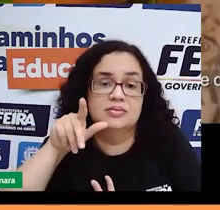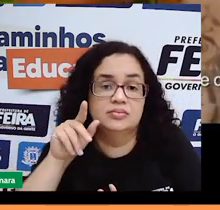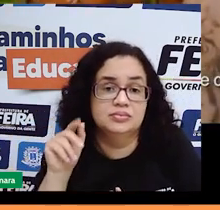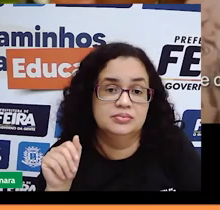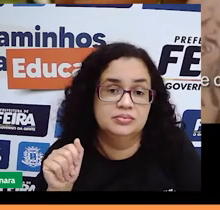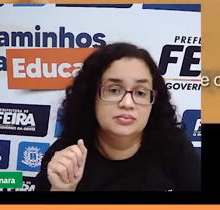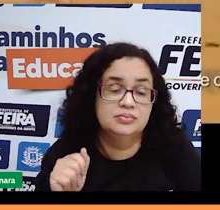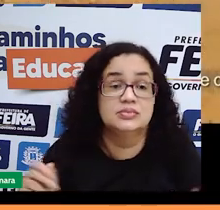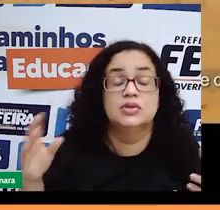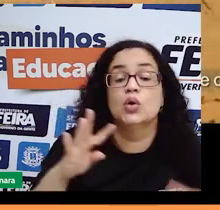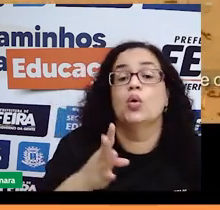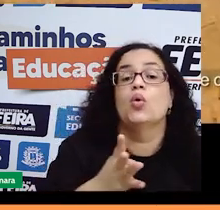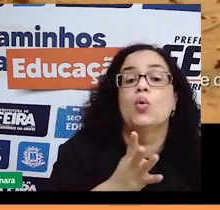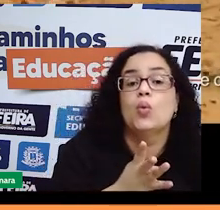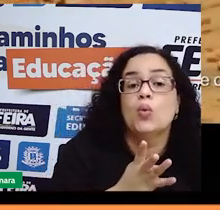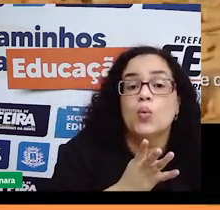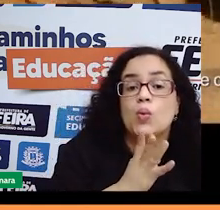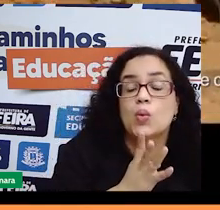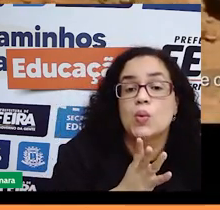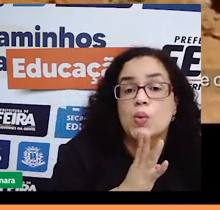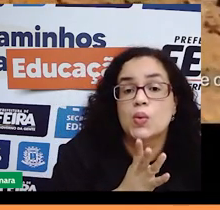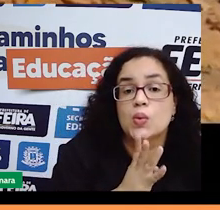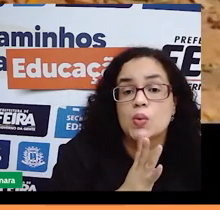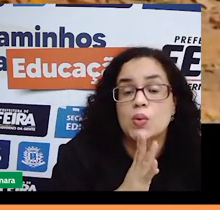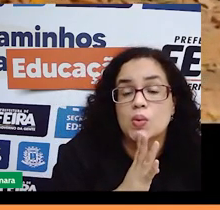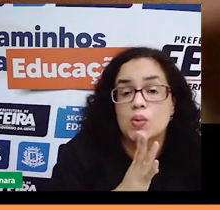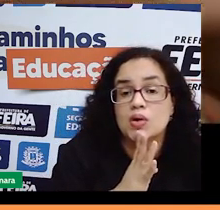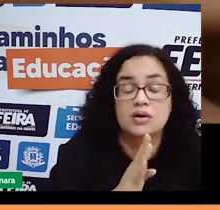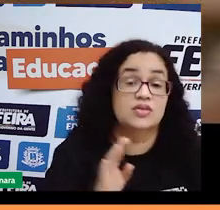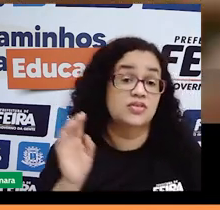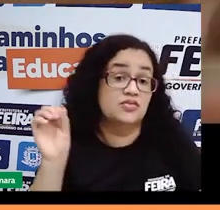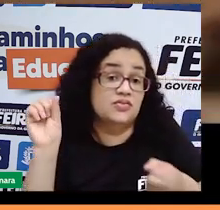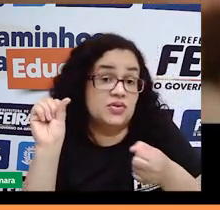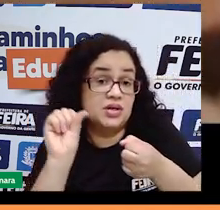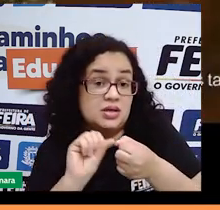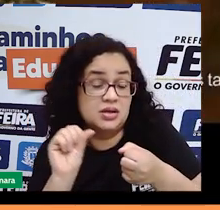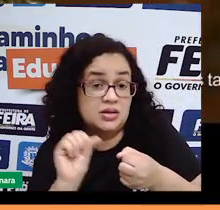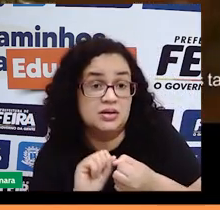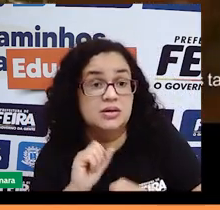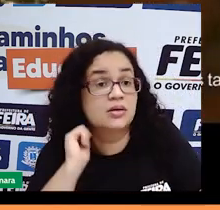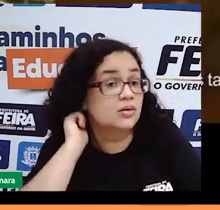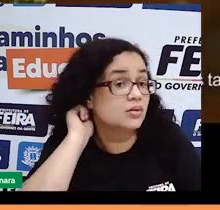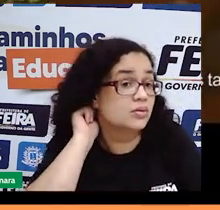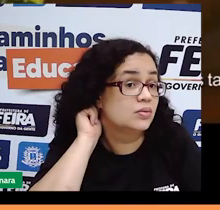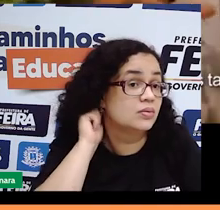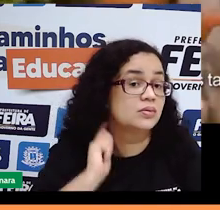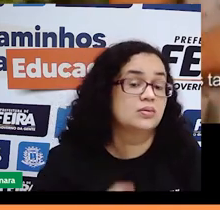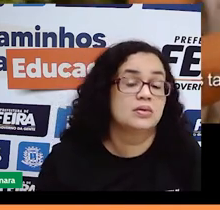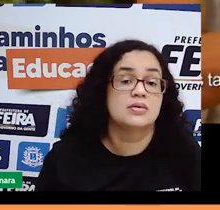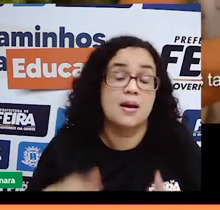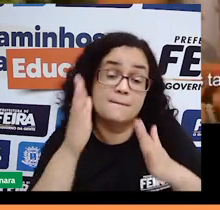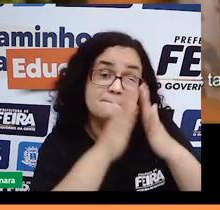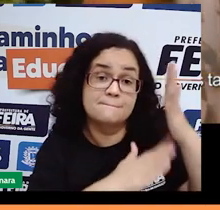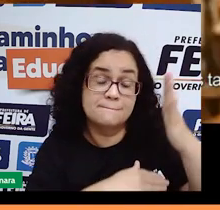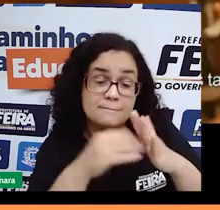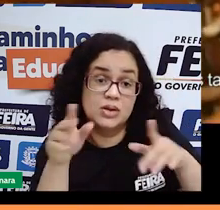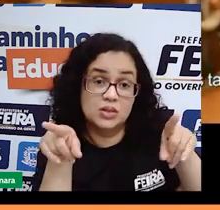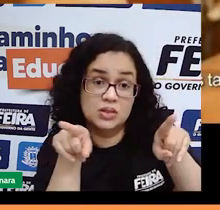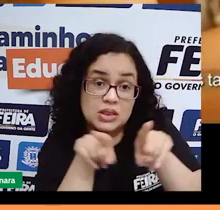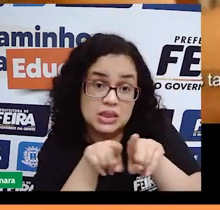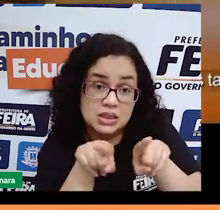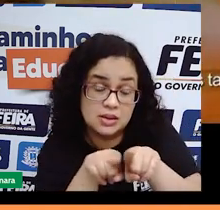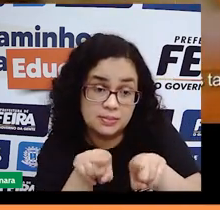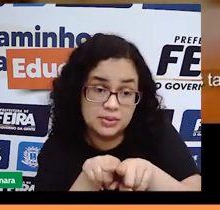conhecimento a gente sai interagindo com tudo que a gente faz. Qualquer artesanato que a gente faz. As pinturas também elas trazem